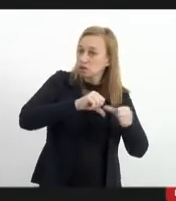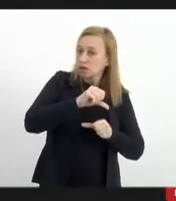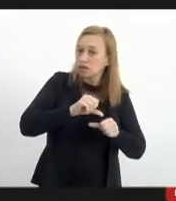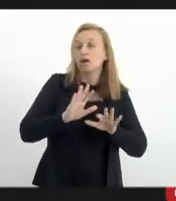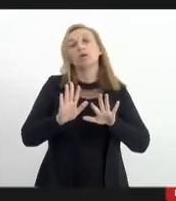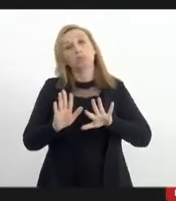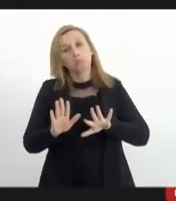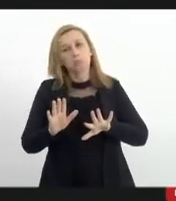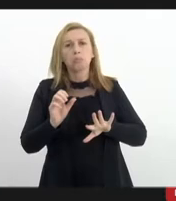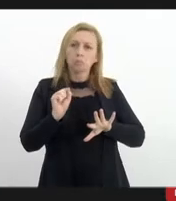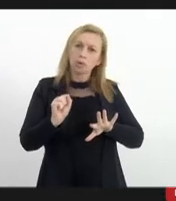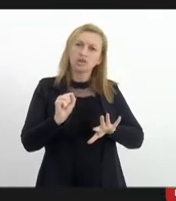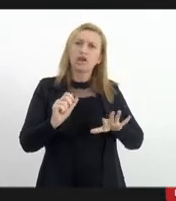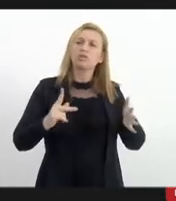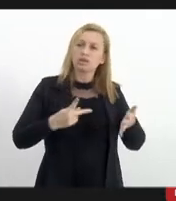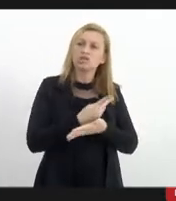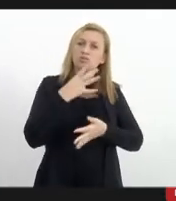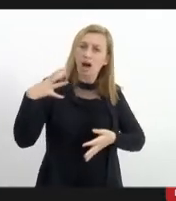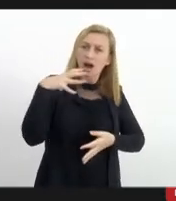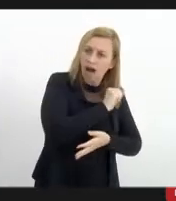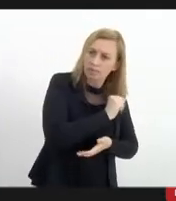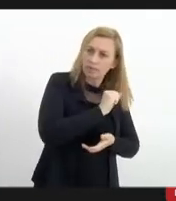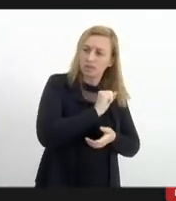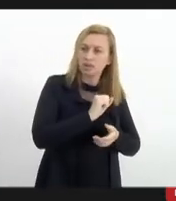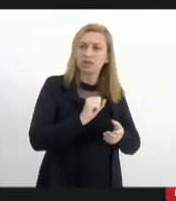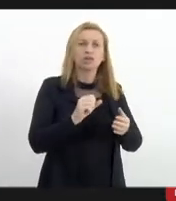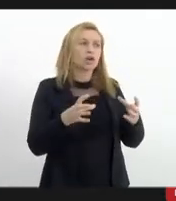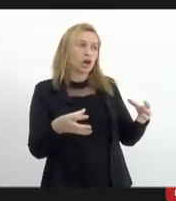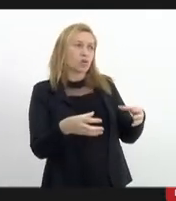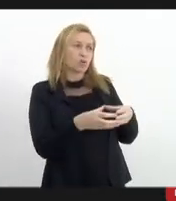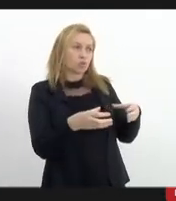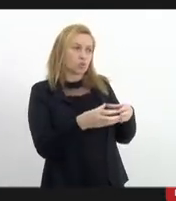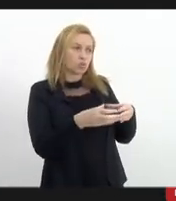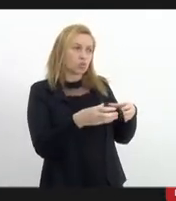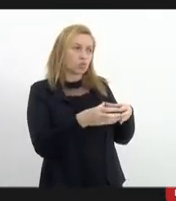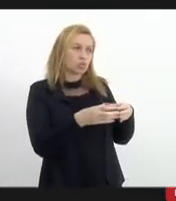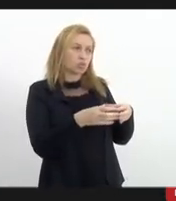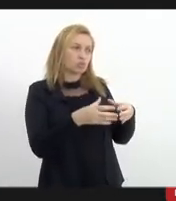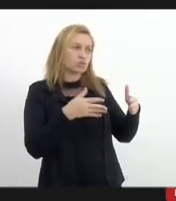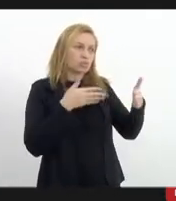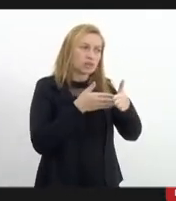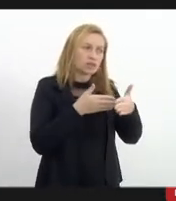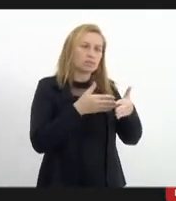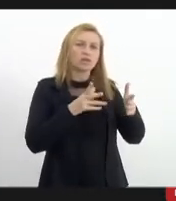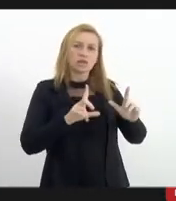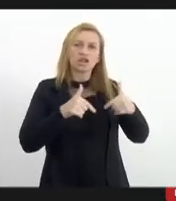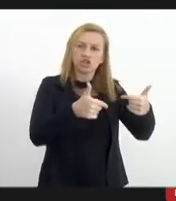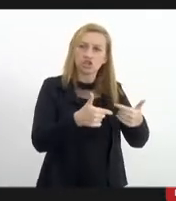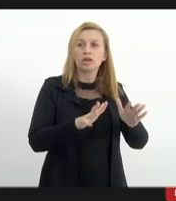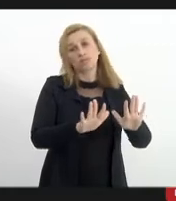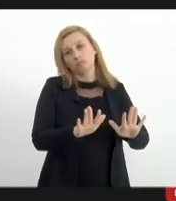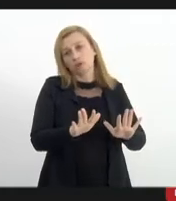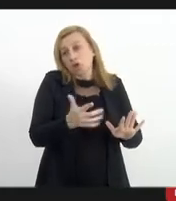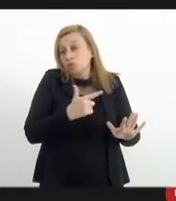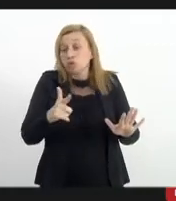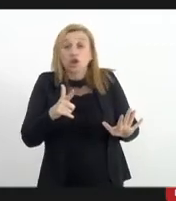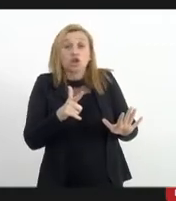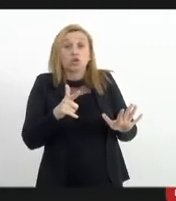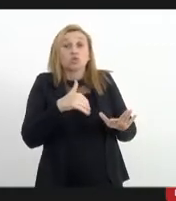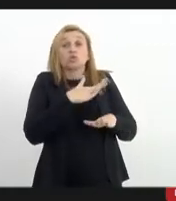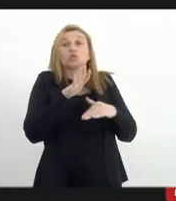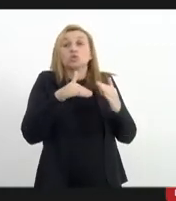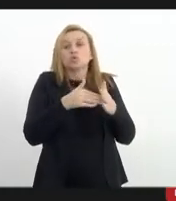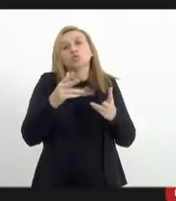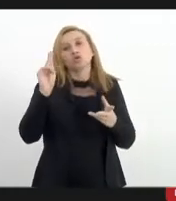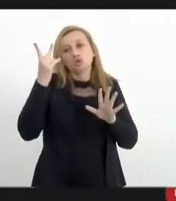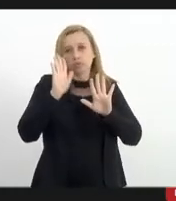sido uma operação de emergência, alguma equipe que por alguma razão ficou encurralada em algum lugar. E aí a gente não tem todo esse antecedente